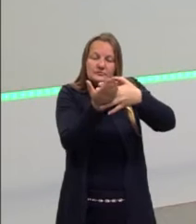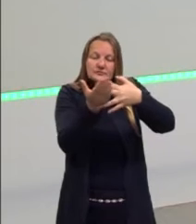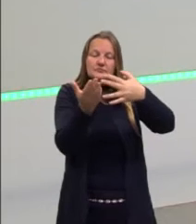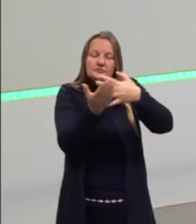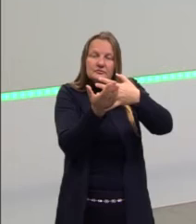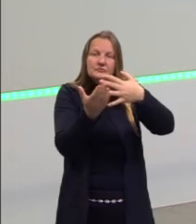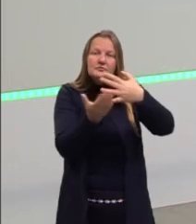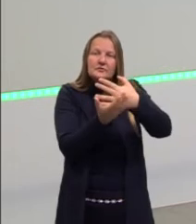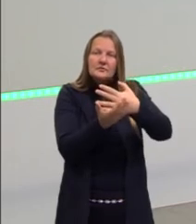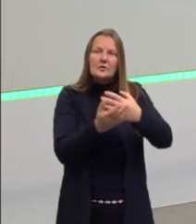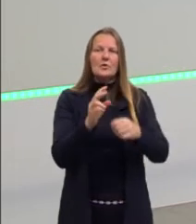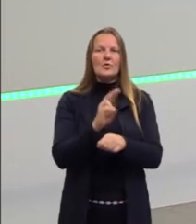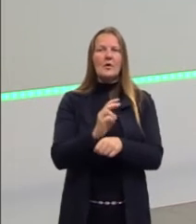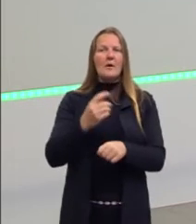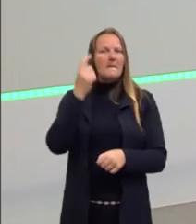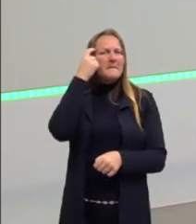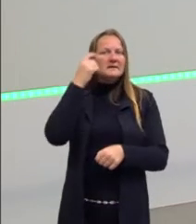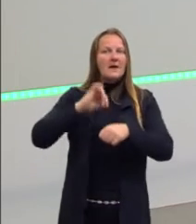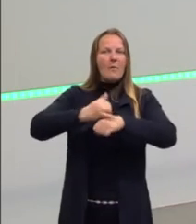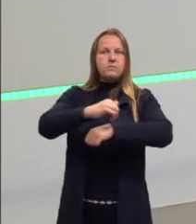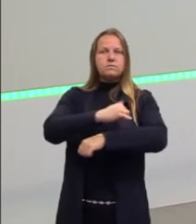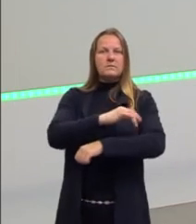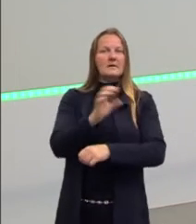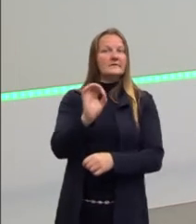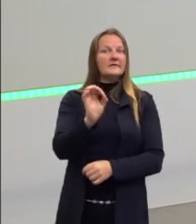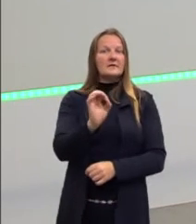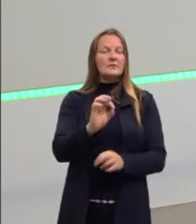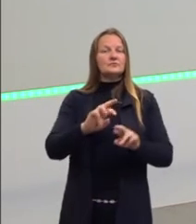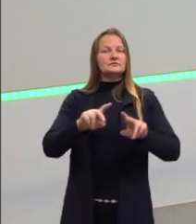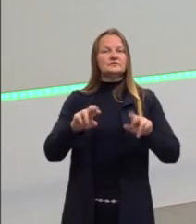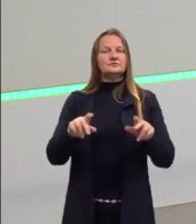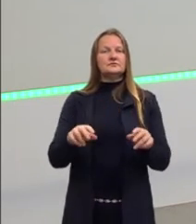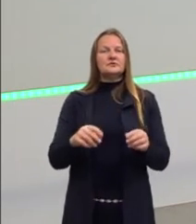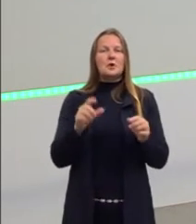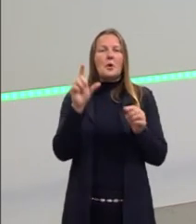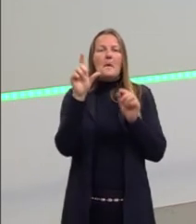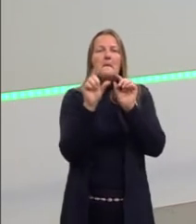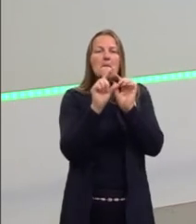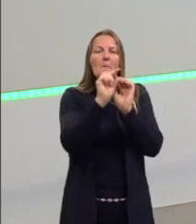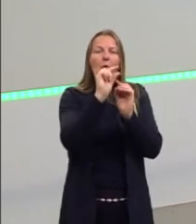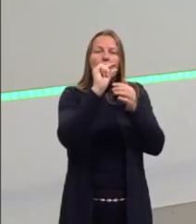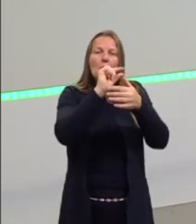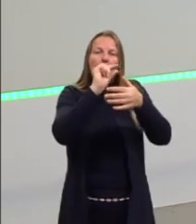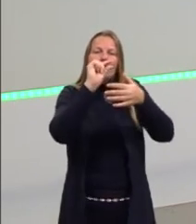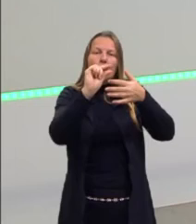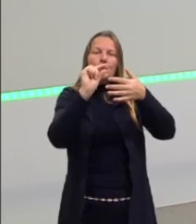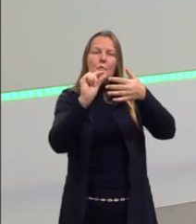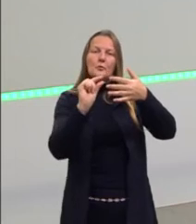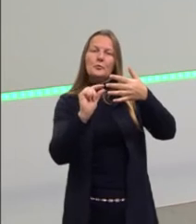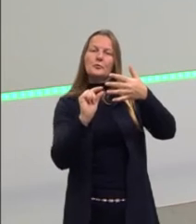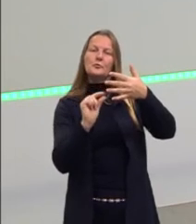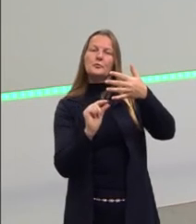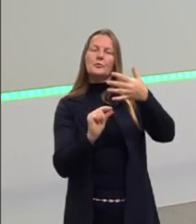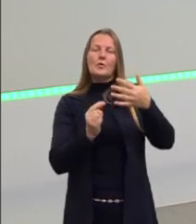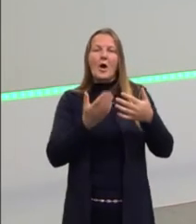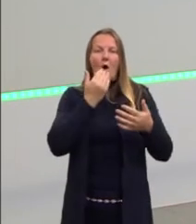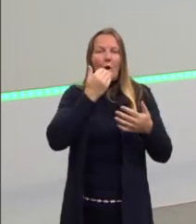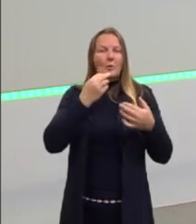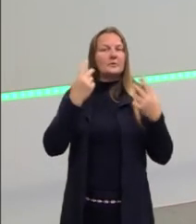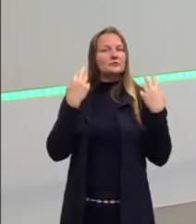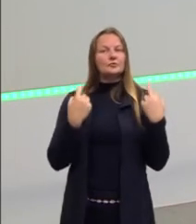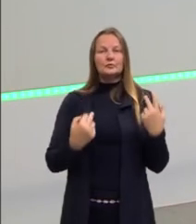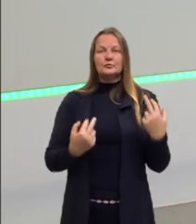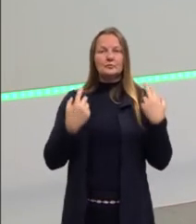eu vou engordar. Gente, essas várias refeições têm que ser em porções menores, tá? Não é? Tu vai encher a